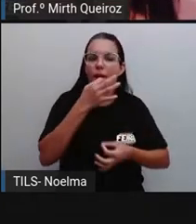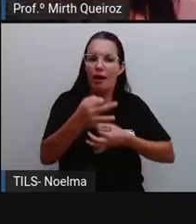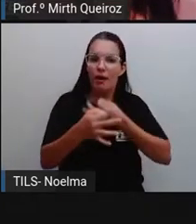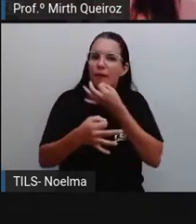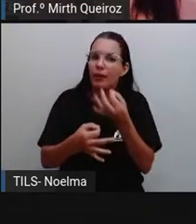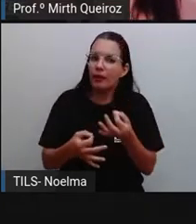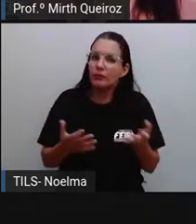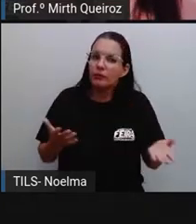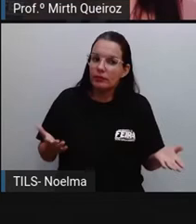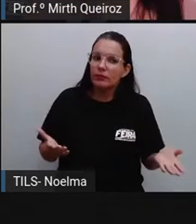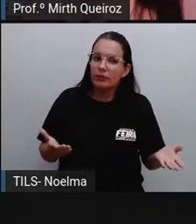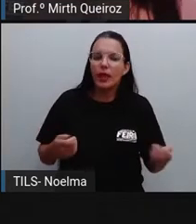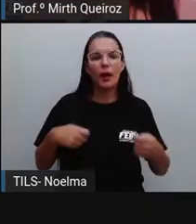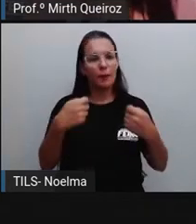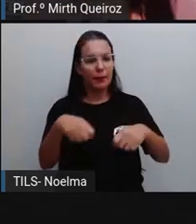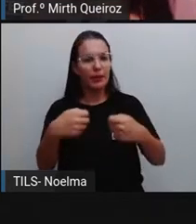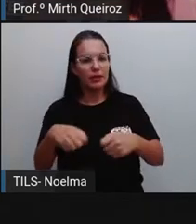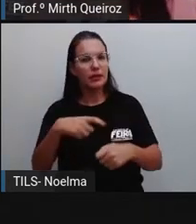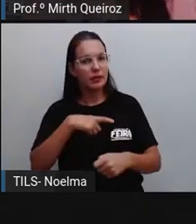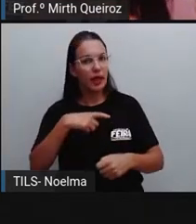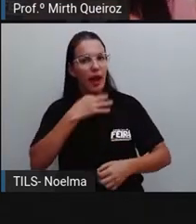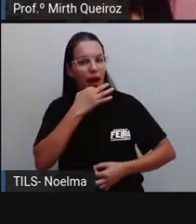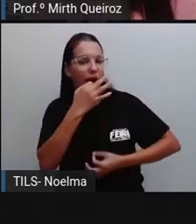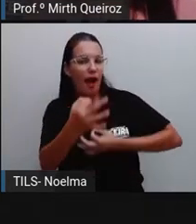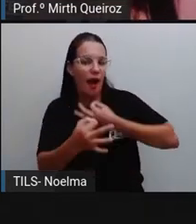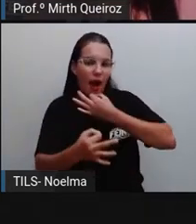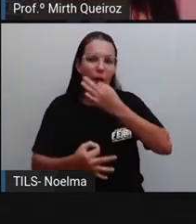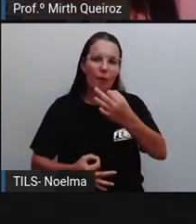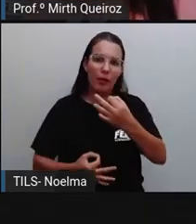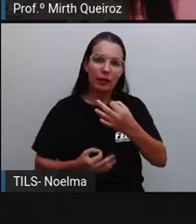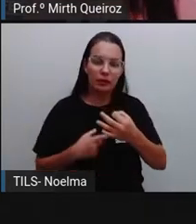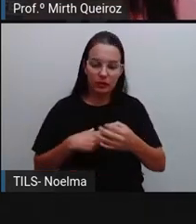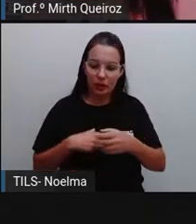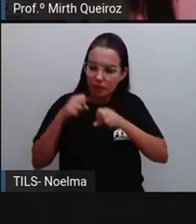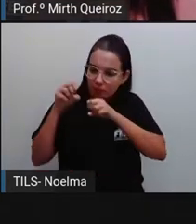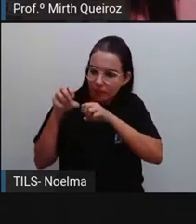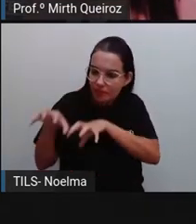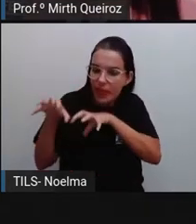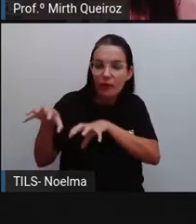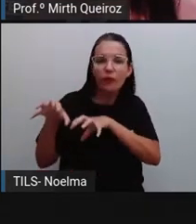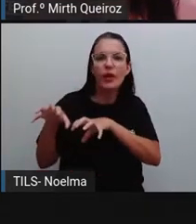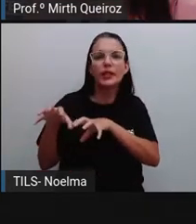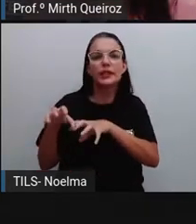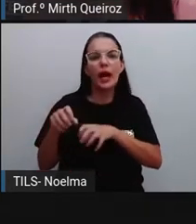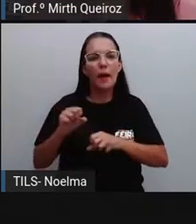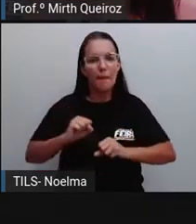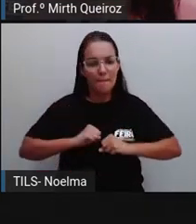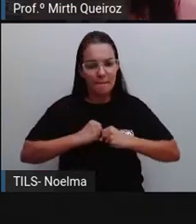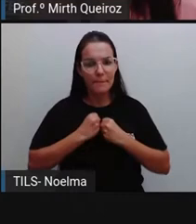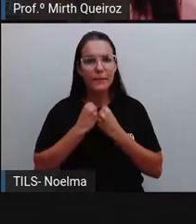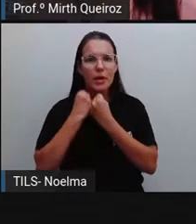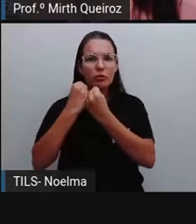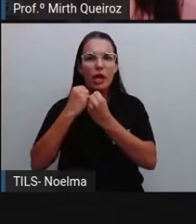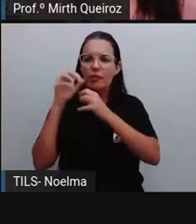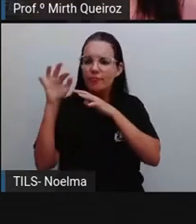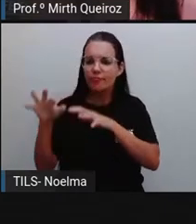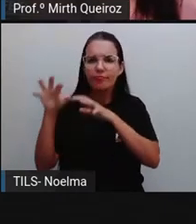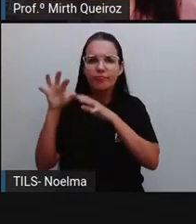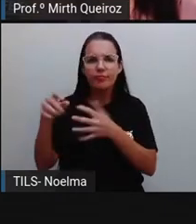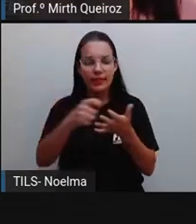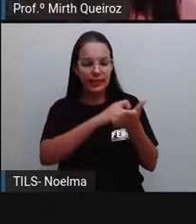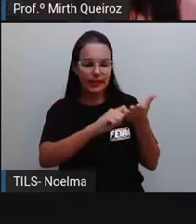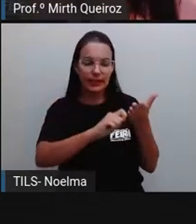Logicamente, a gente vai precisar aí de argumentos, né? A gente vai tentar persuadir alguém. Então, tem que ter esse poder de persuasão ali na nossa